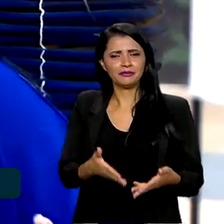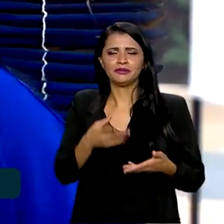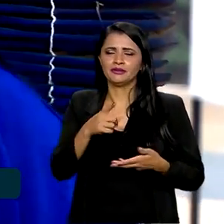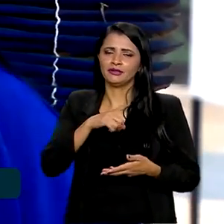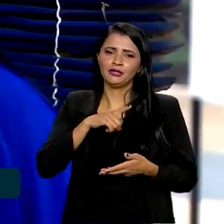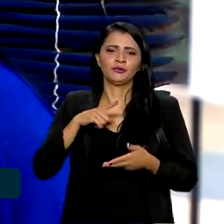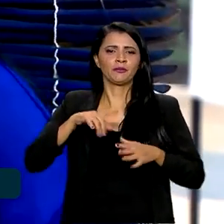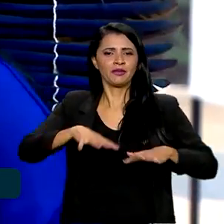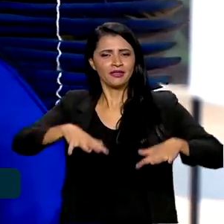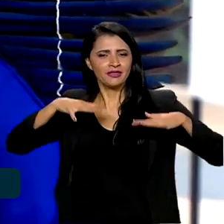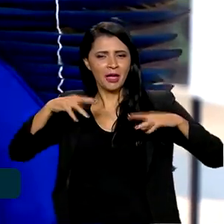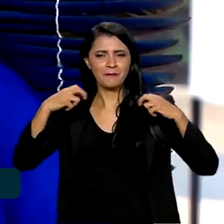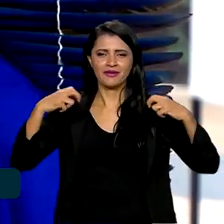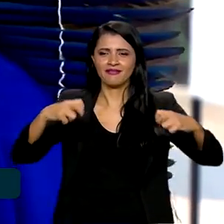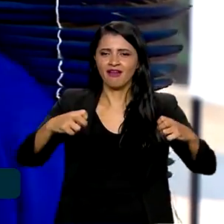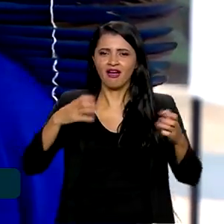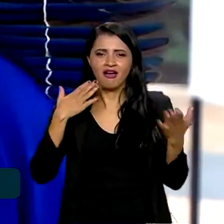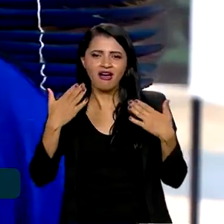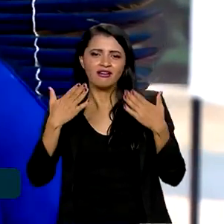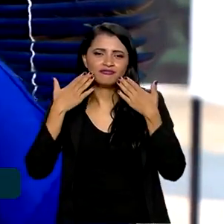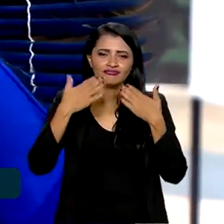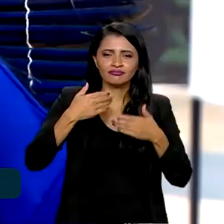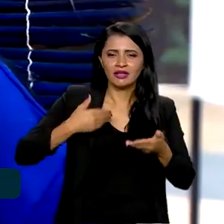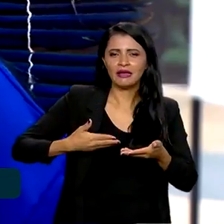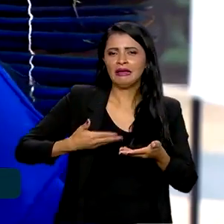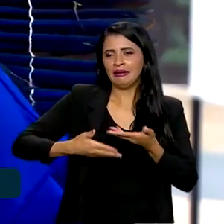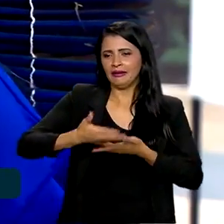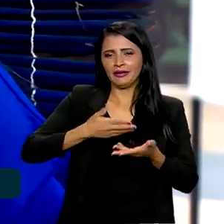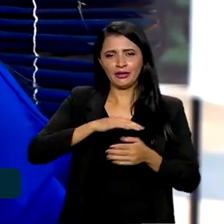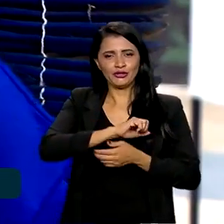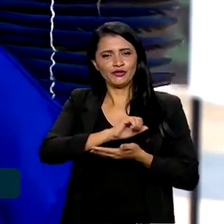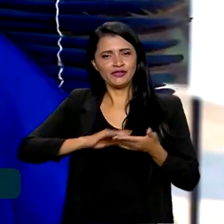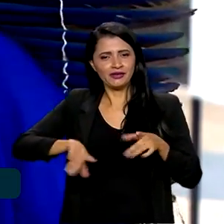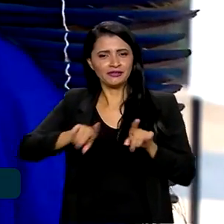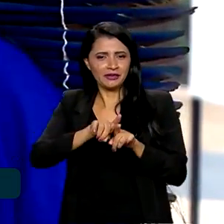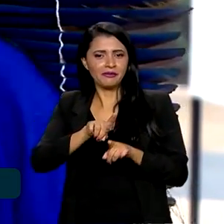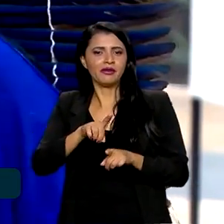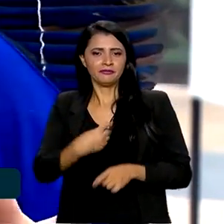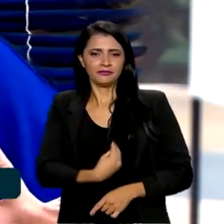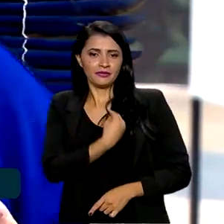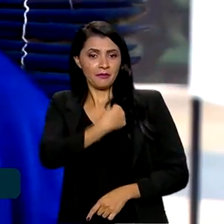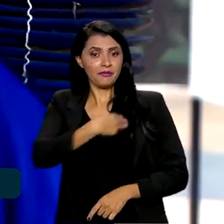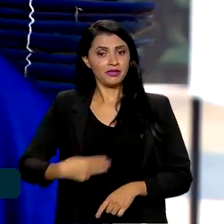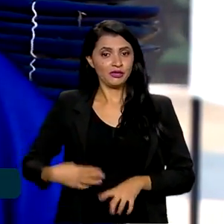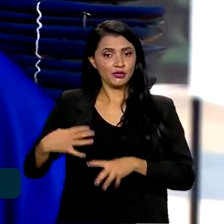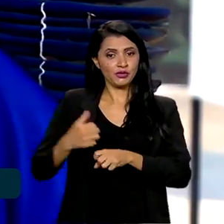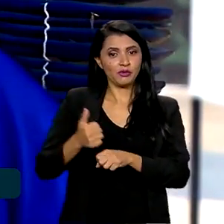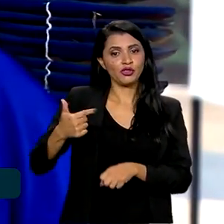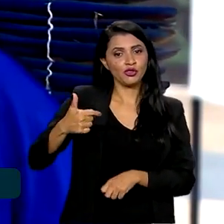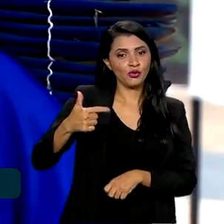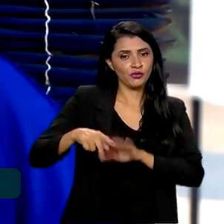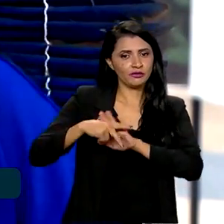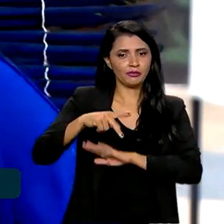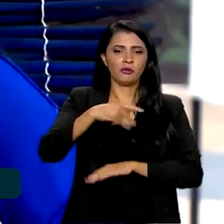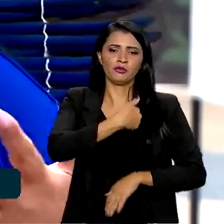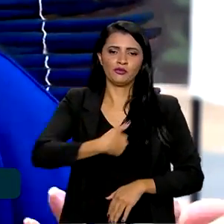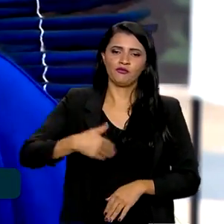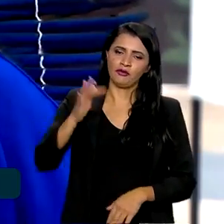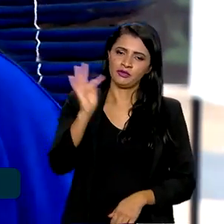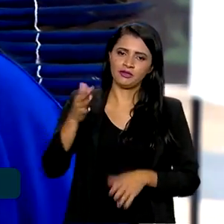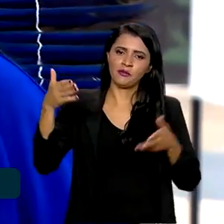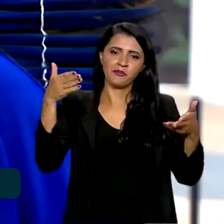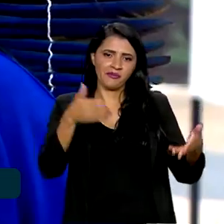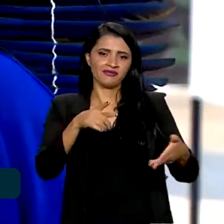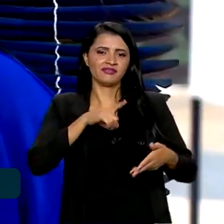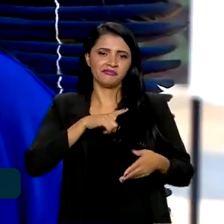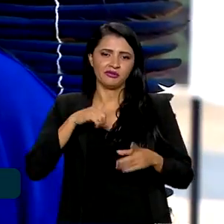nas plenárias, nas atividades autogestionadas. E também a presença de ministros. Foram 12 ministros do governo brasileiro participando